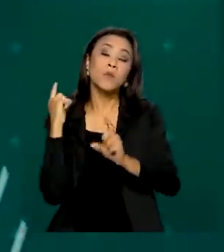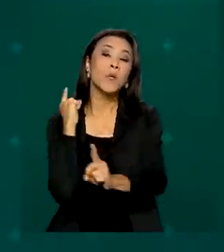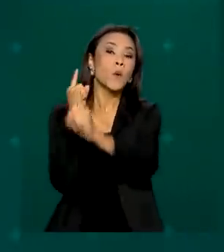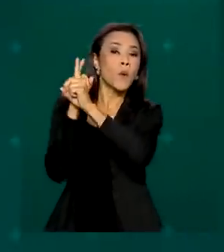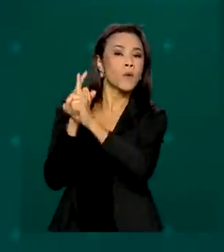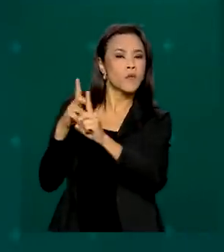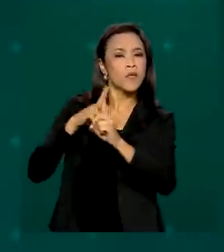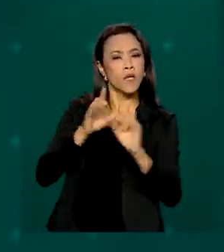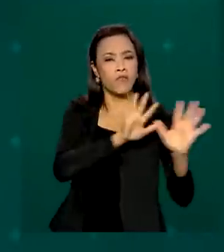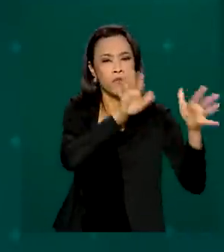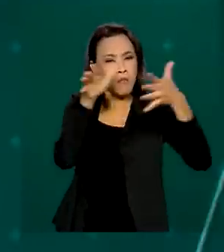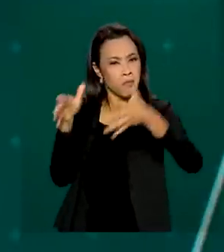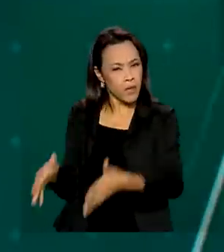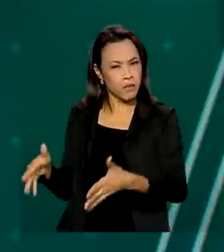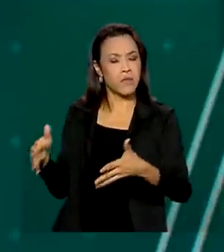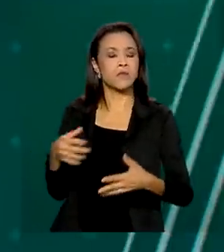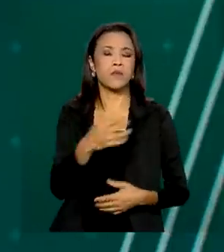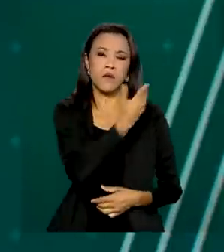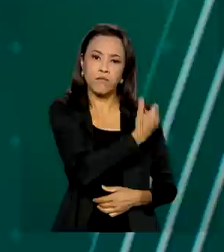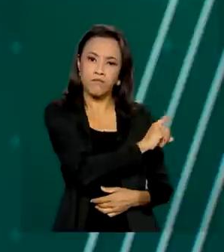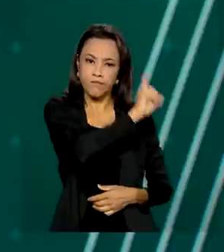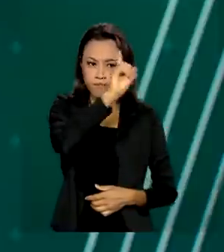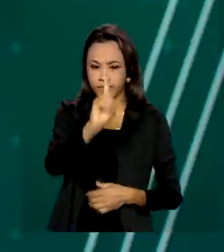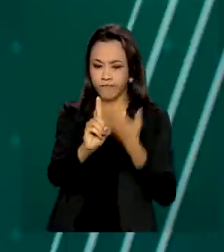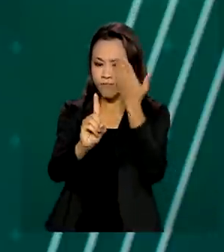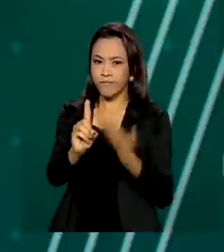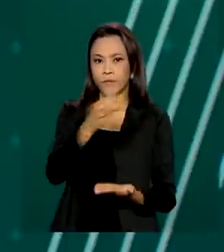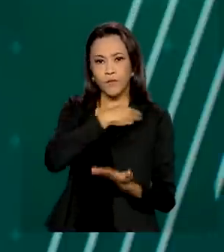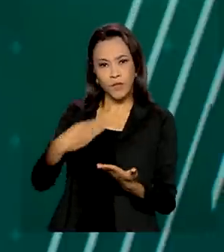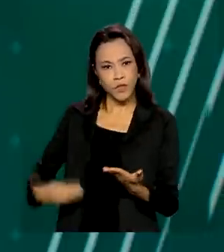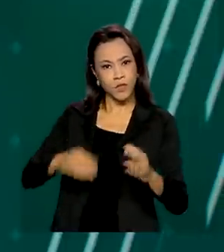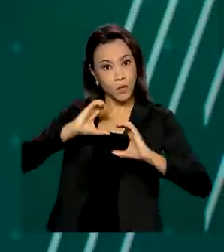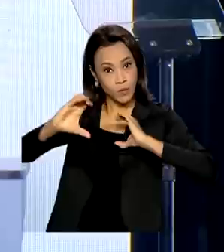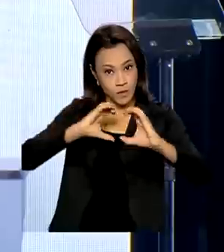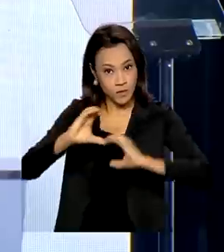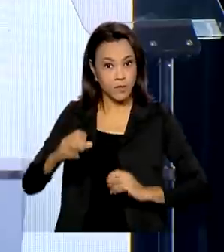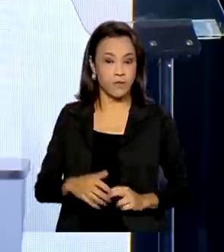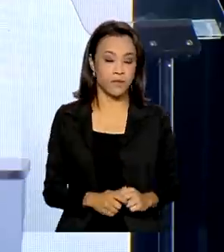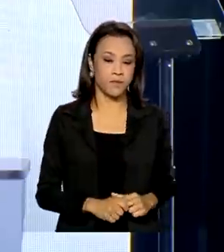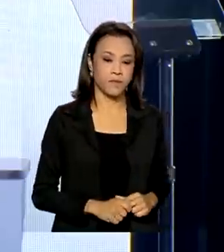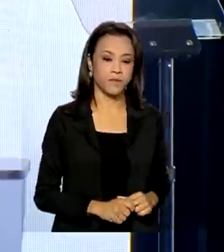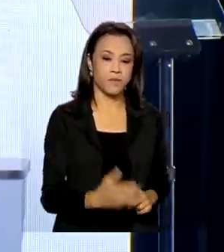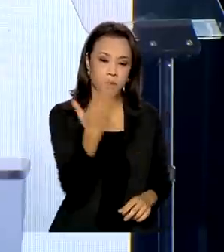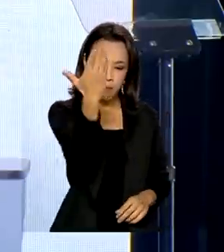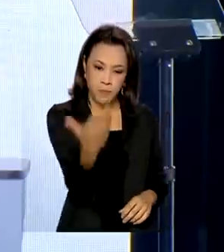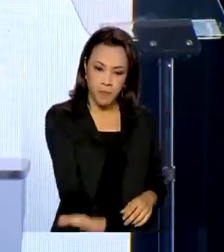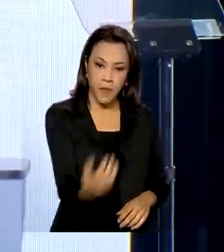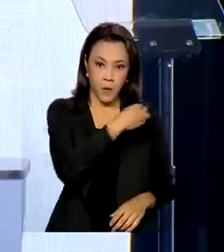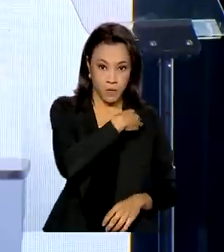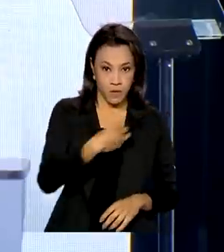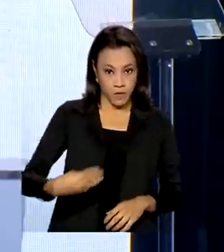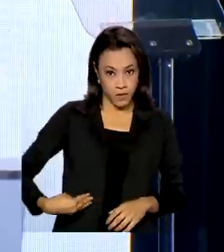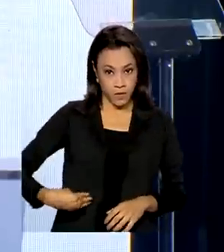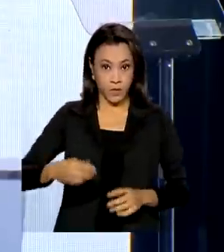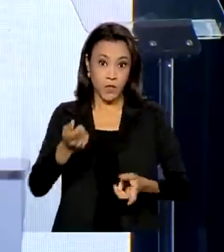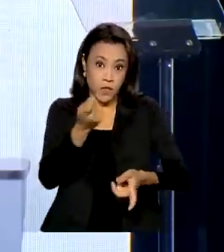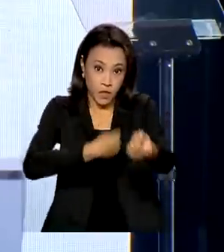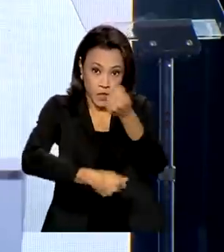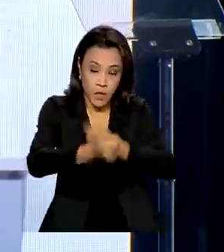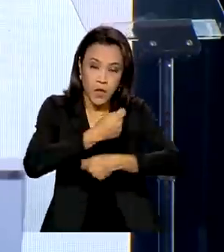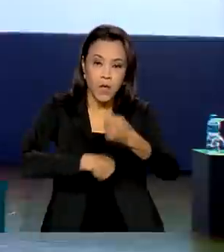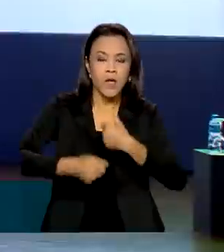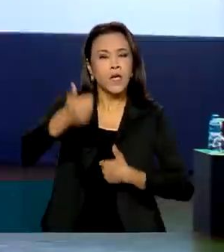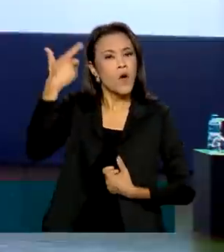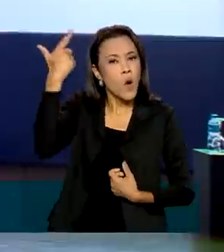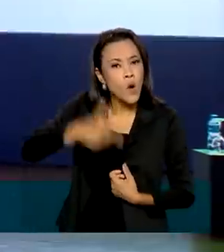participação virtual do ministro das Comunicações, Fábio Faria. O ministro da Economia, Paulo Guedes, voltou